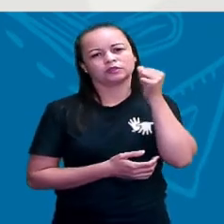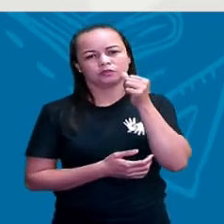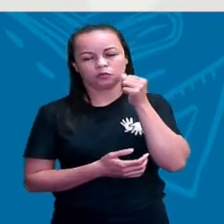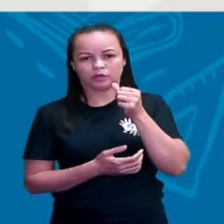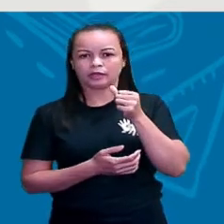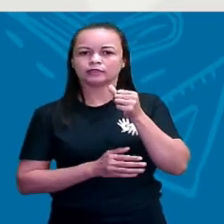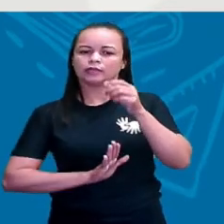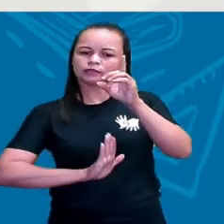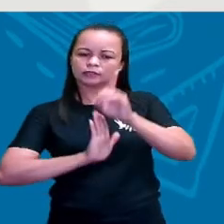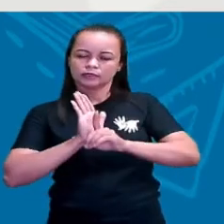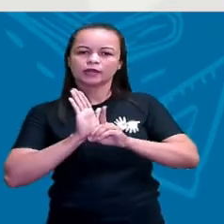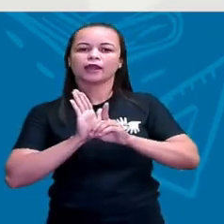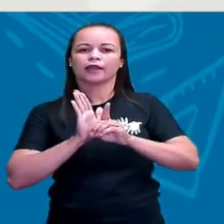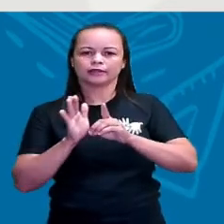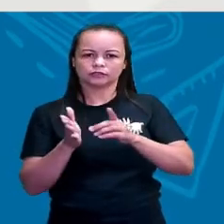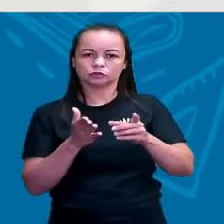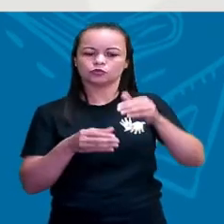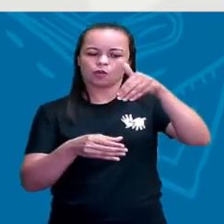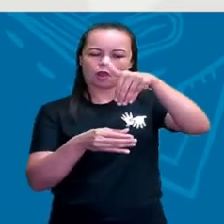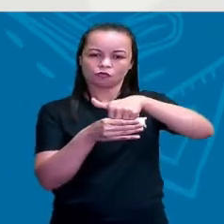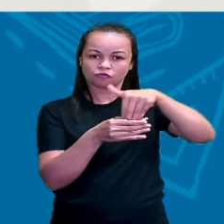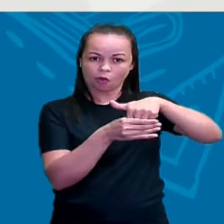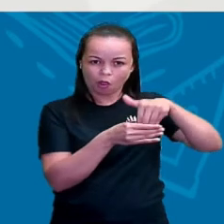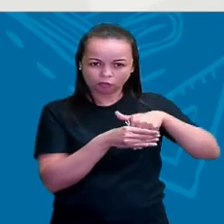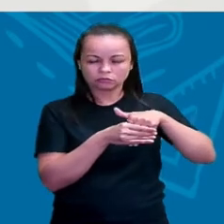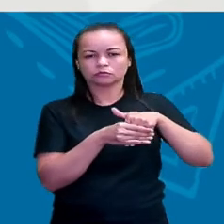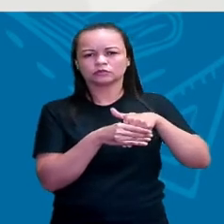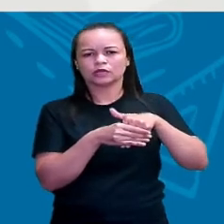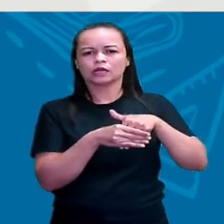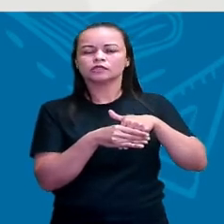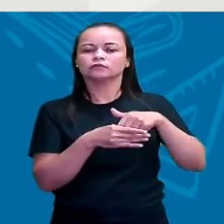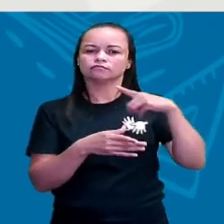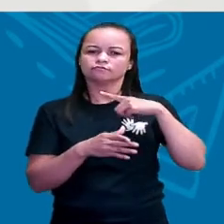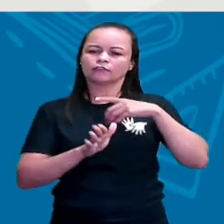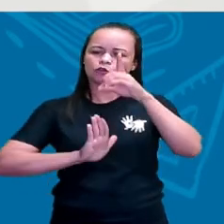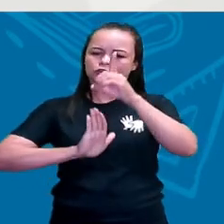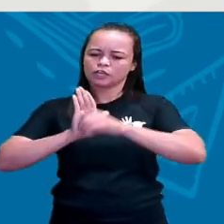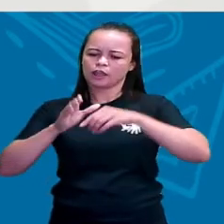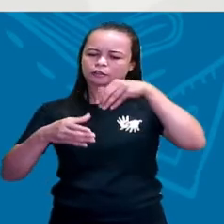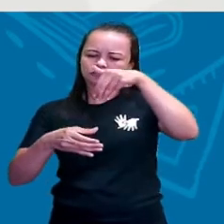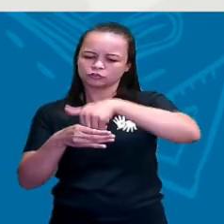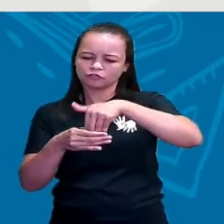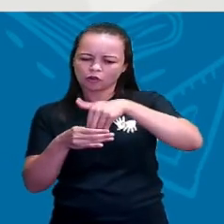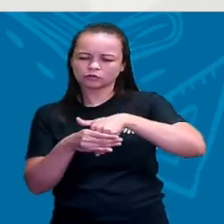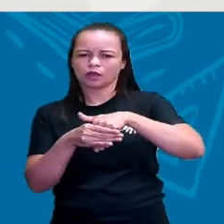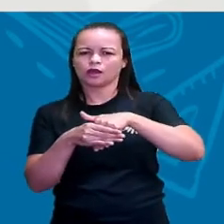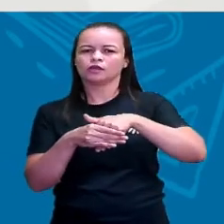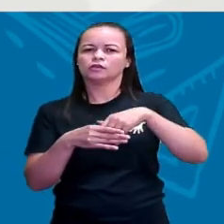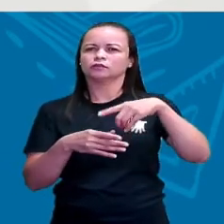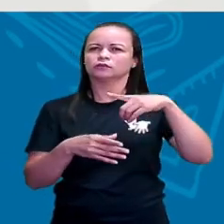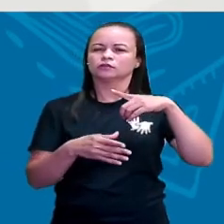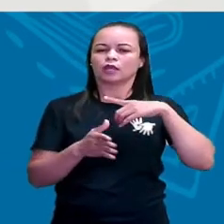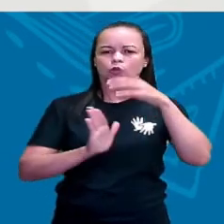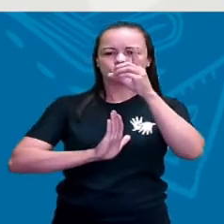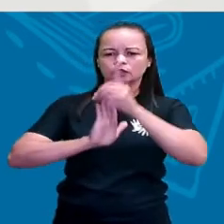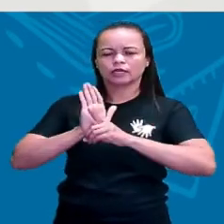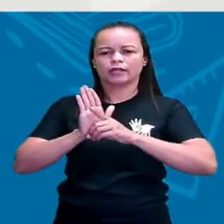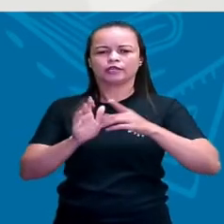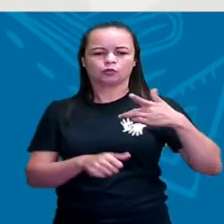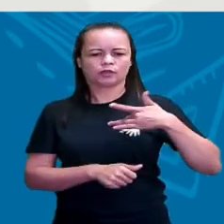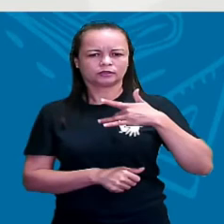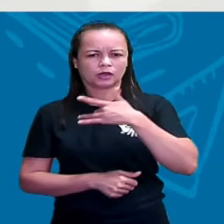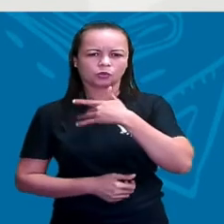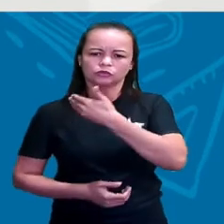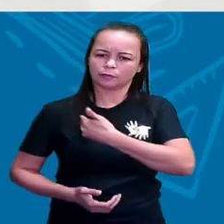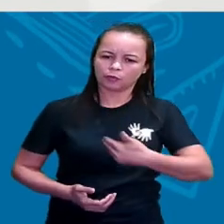têm direito ao sufrágio, que é o voto. Têm esse direito de votar. Têm o direito à saúde pública. Têm o